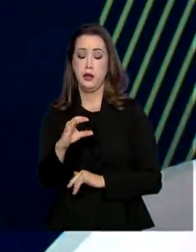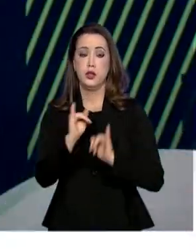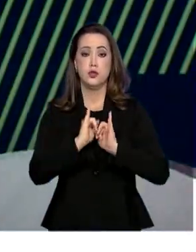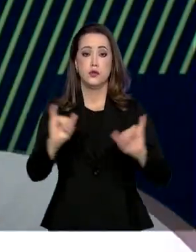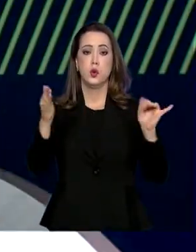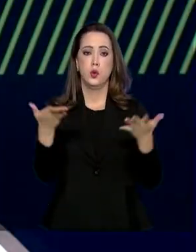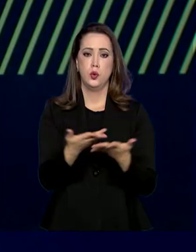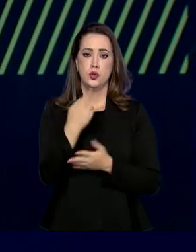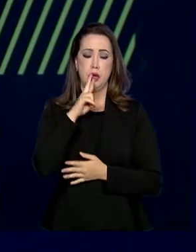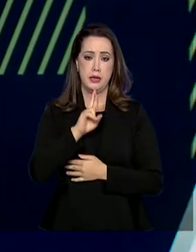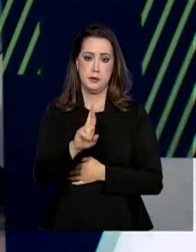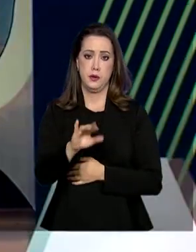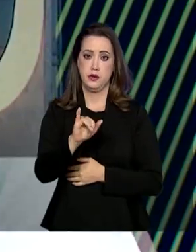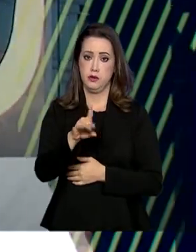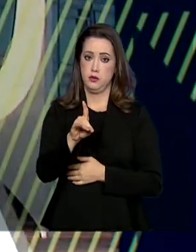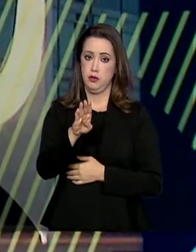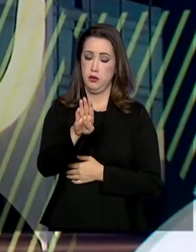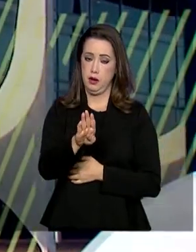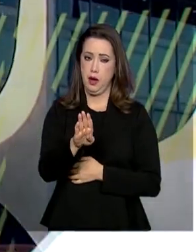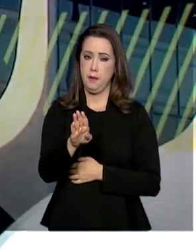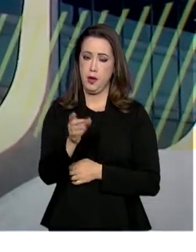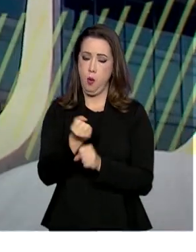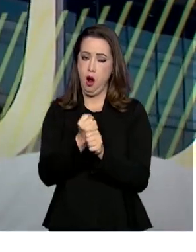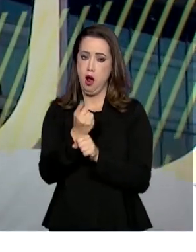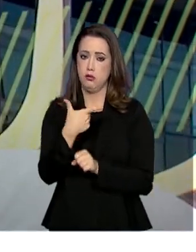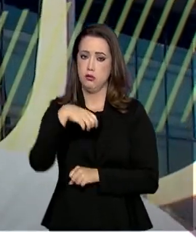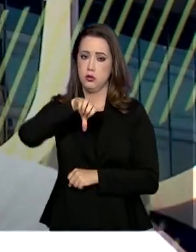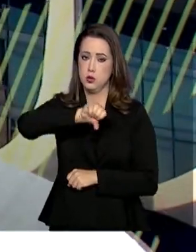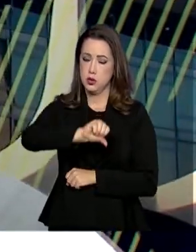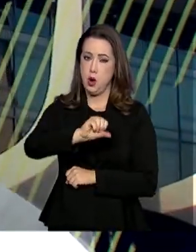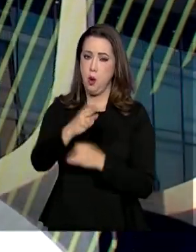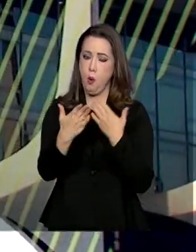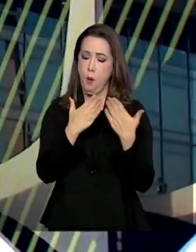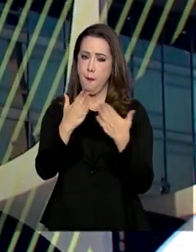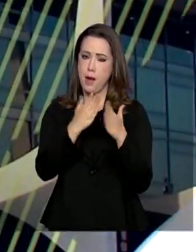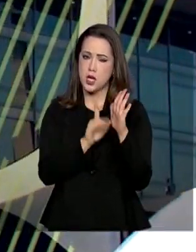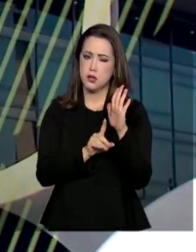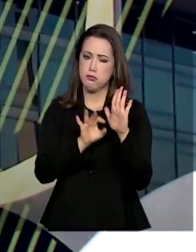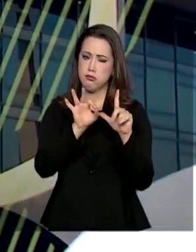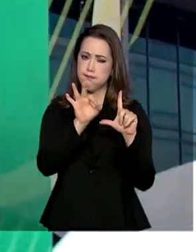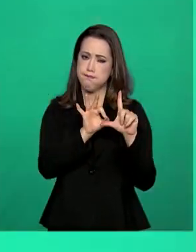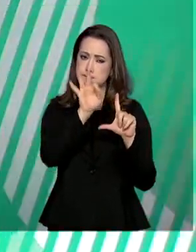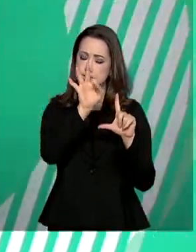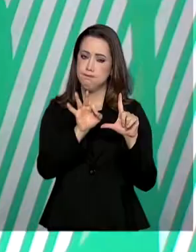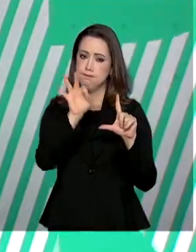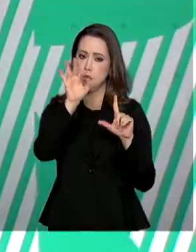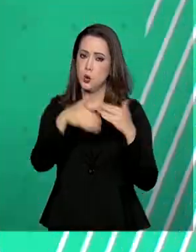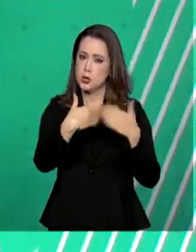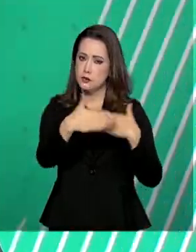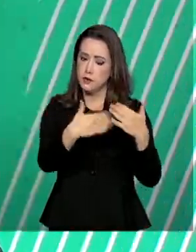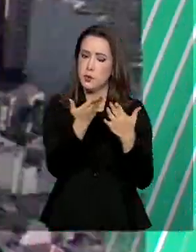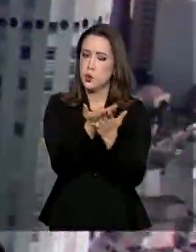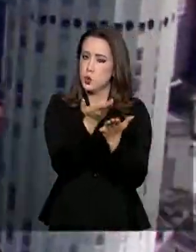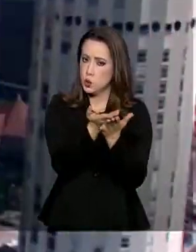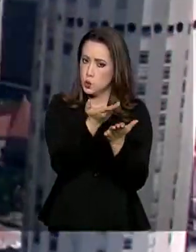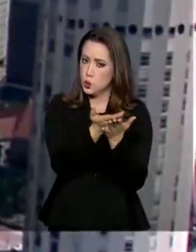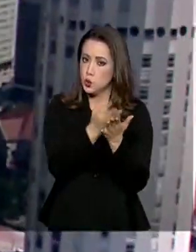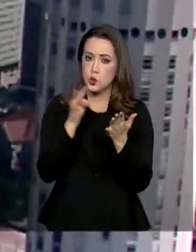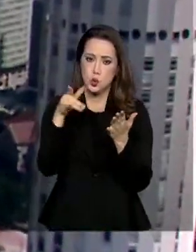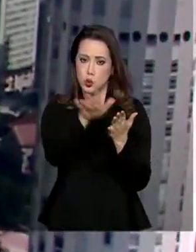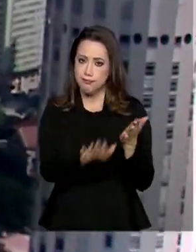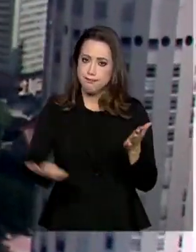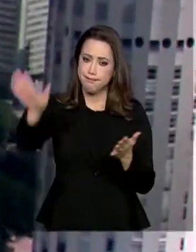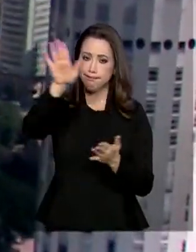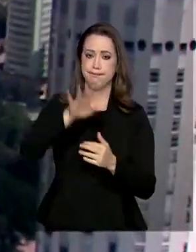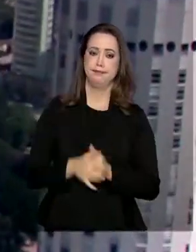o resultado do IDEB de 2019, o Índice Médio Desempenho e o Rendimento Escolar dos Estudantes de todo o país.